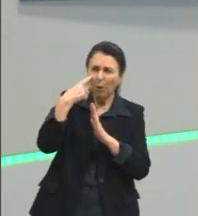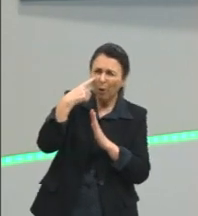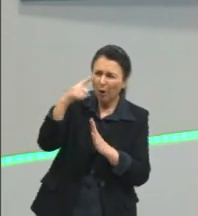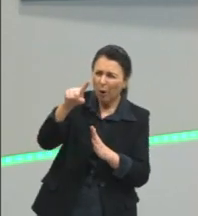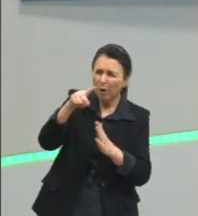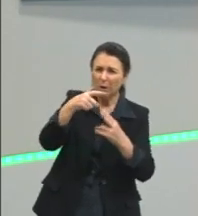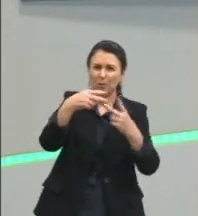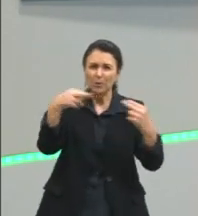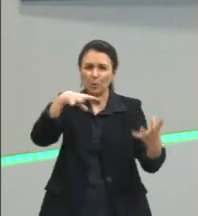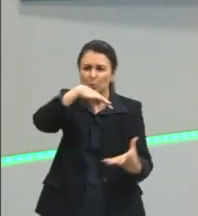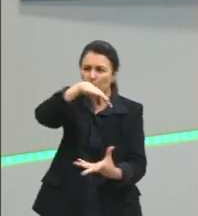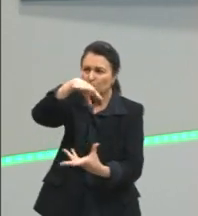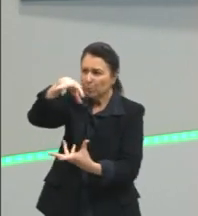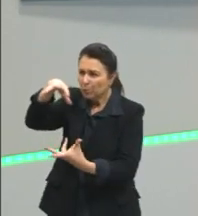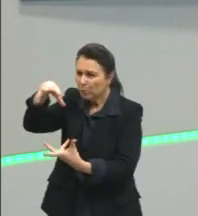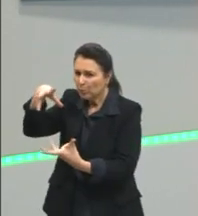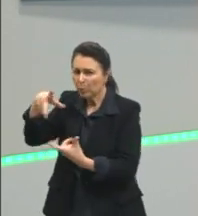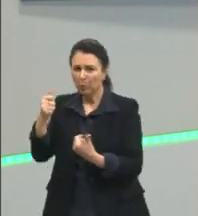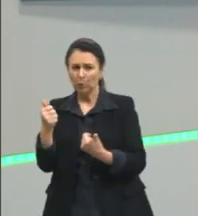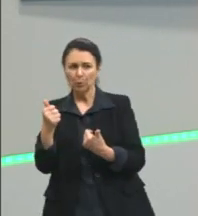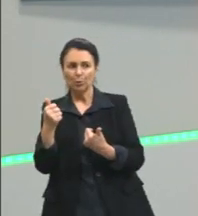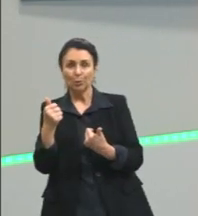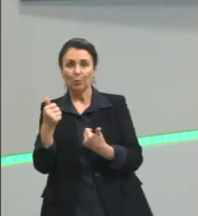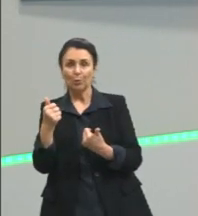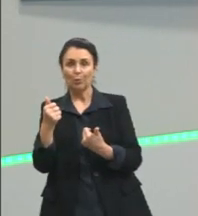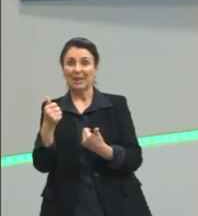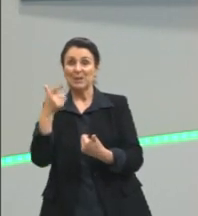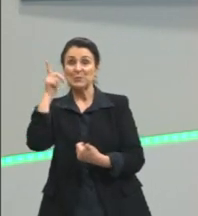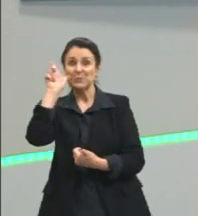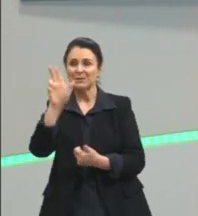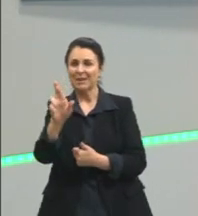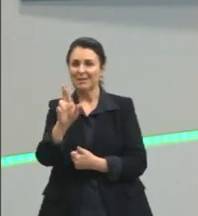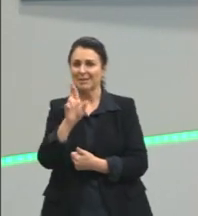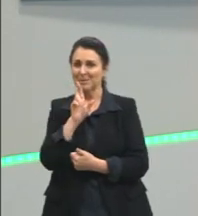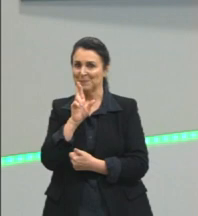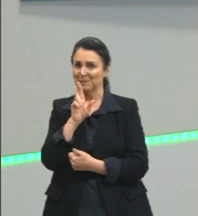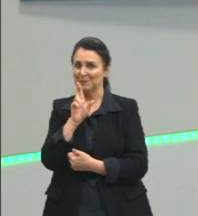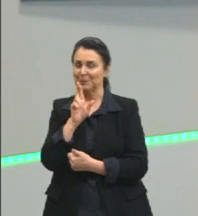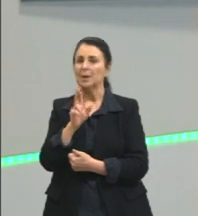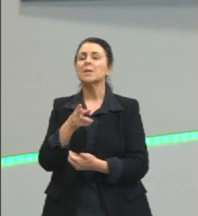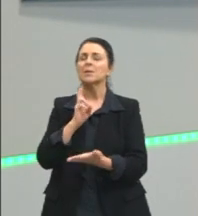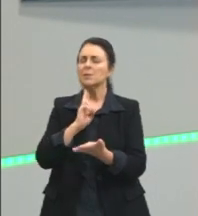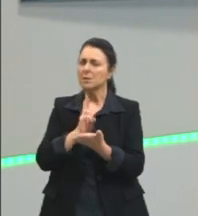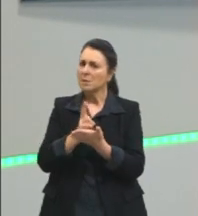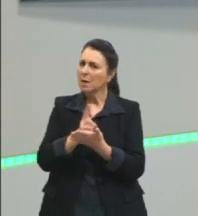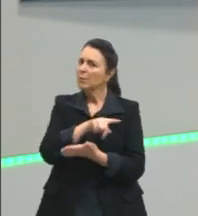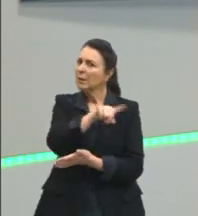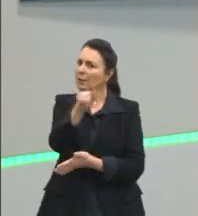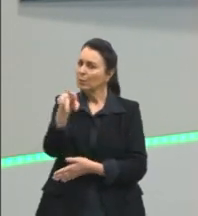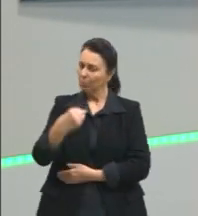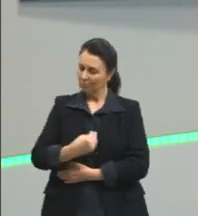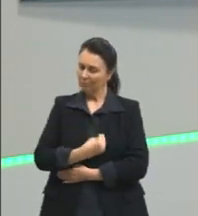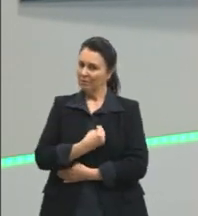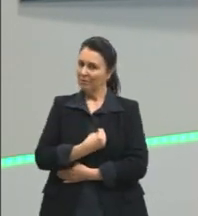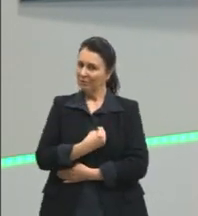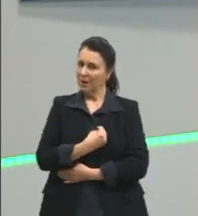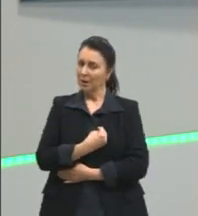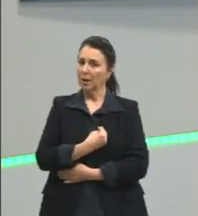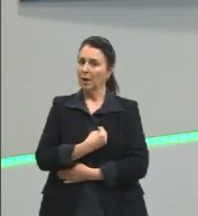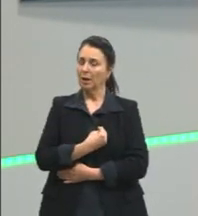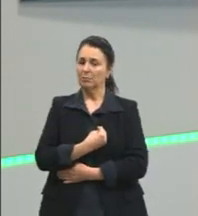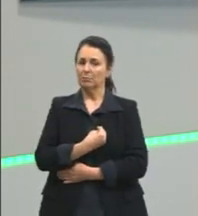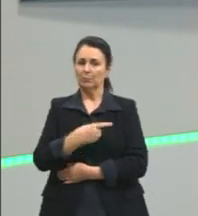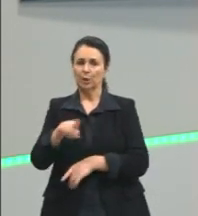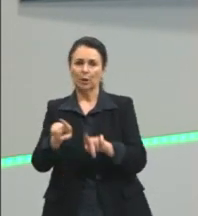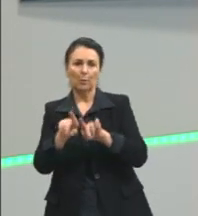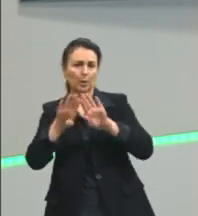pergunta para o mundo, a gente obtém respostas. Então, sempre levem isso para vocês na vida educacional